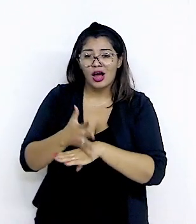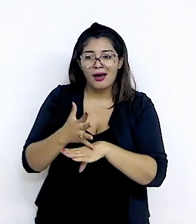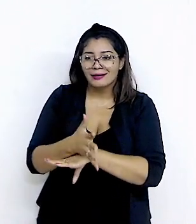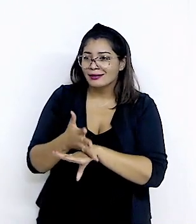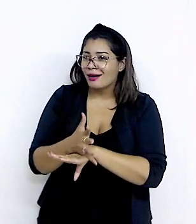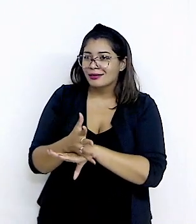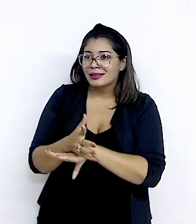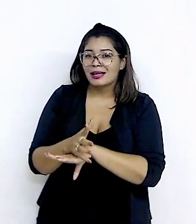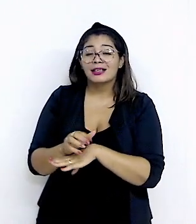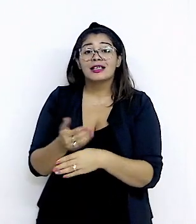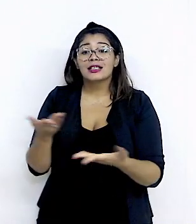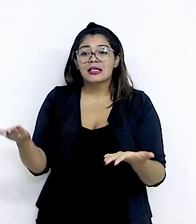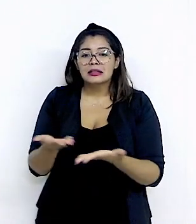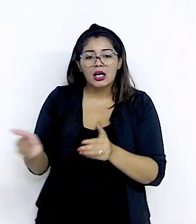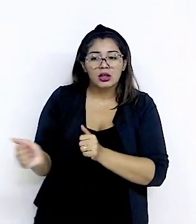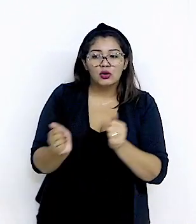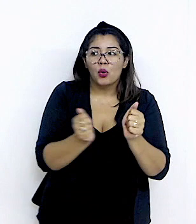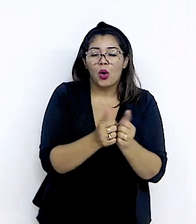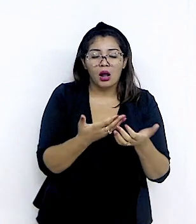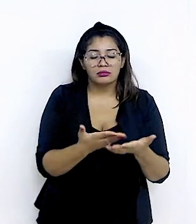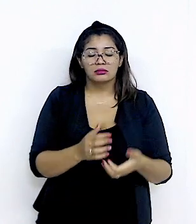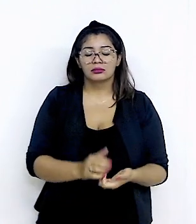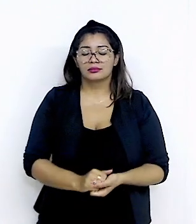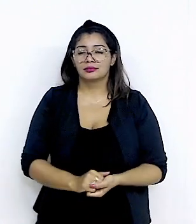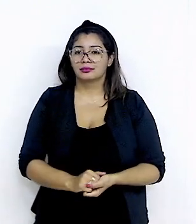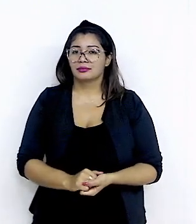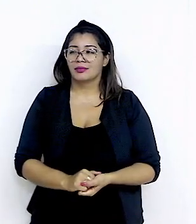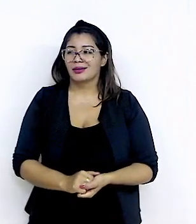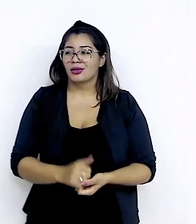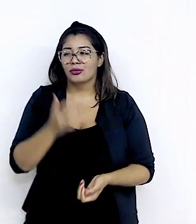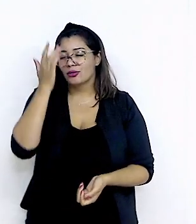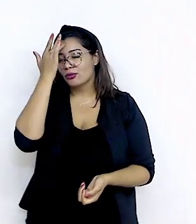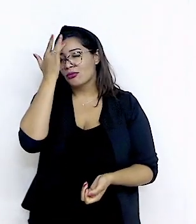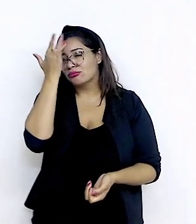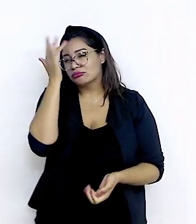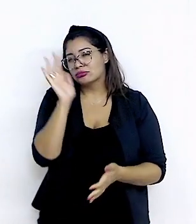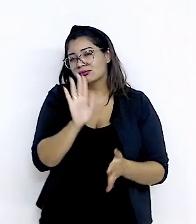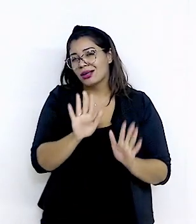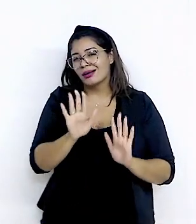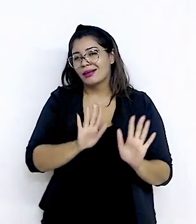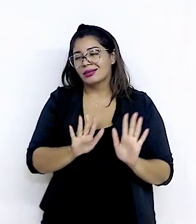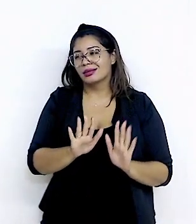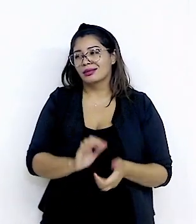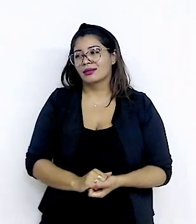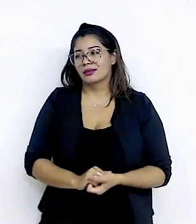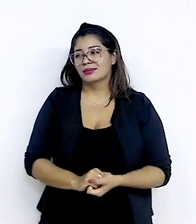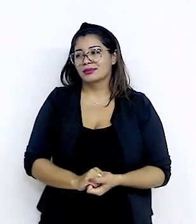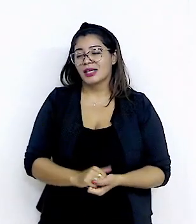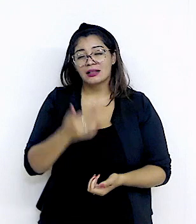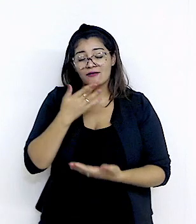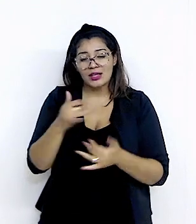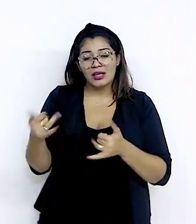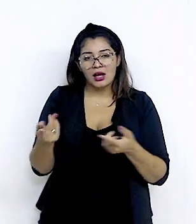Expo, e que está aqui do lado Então, acho que a Índia mereceria a